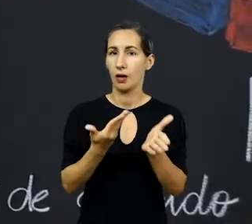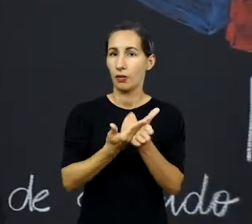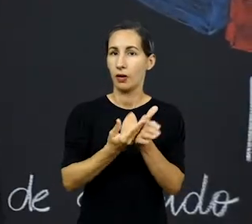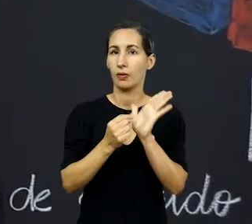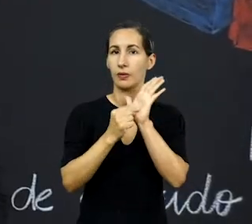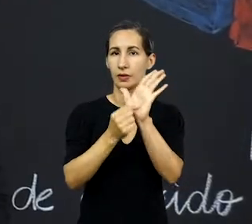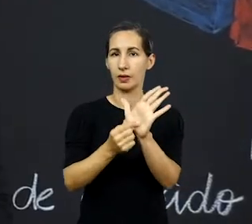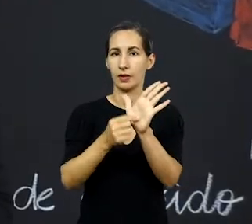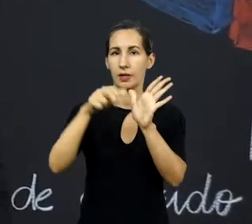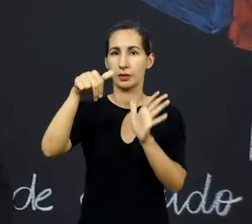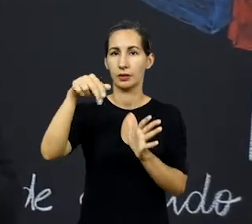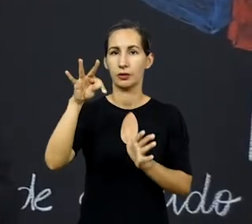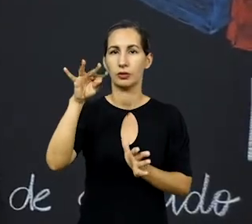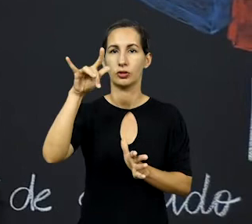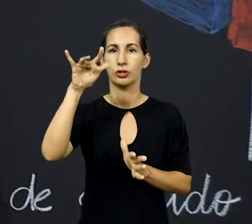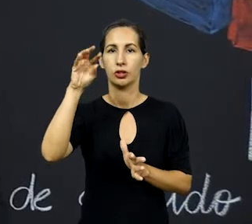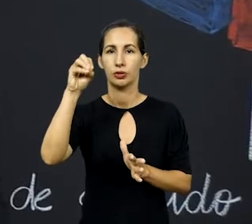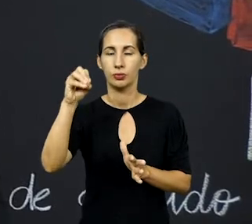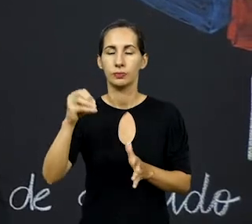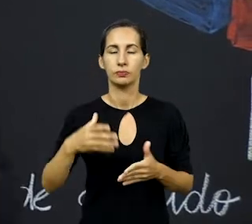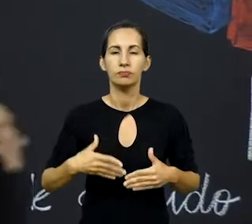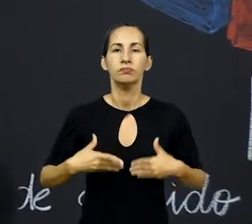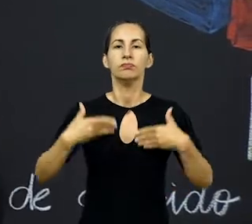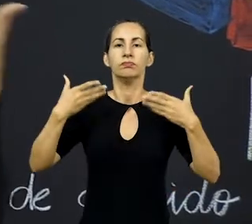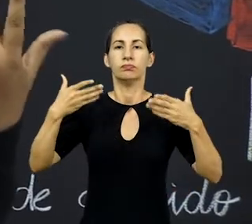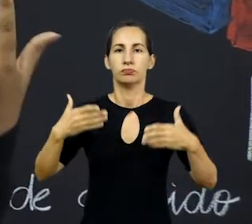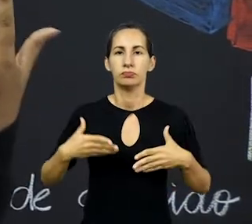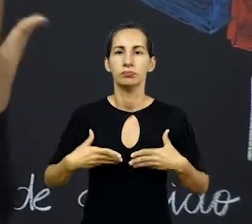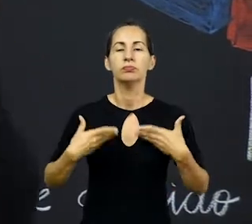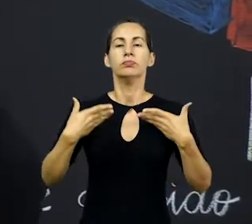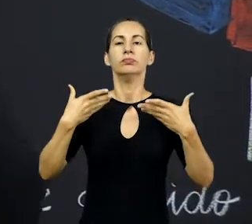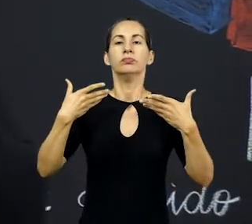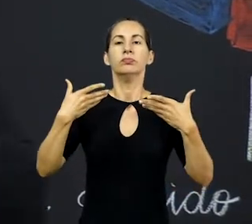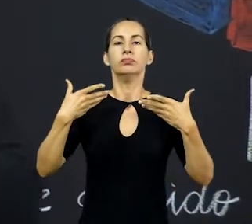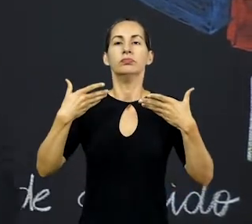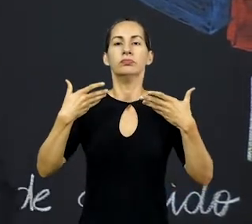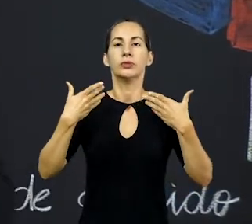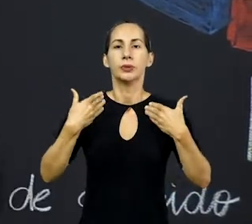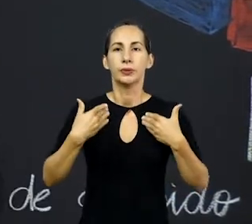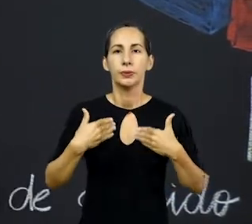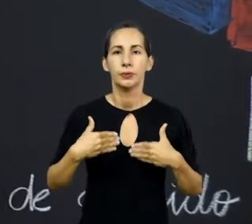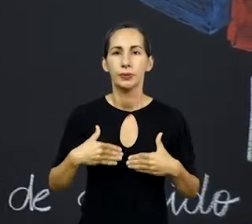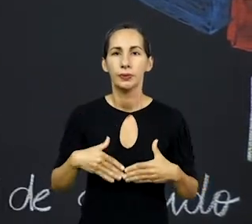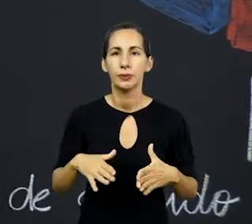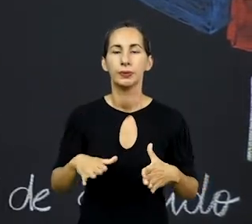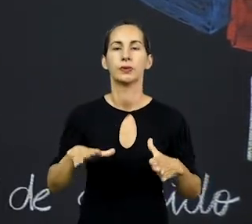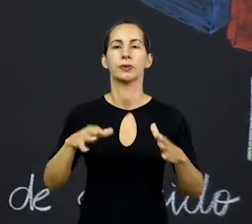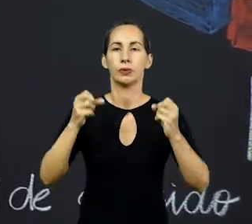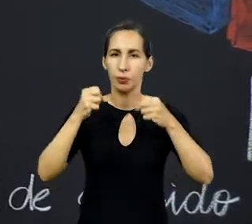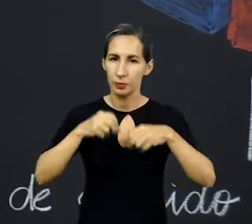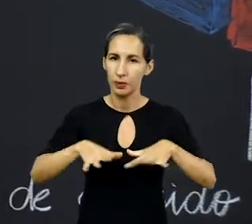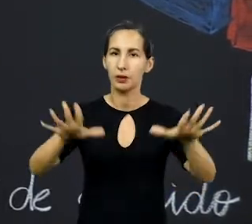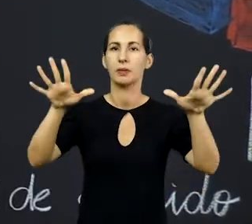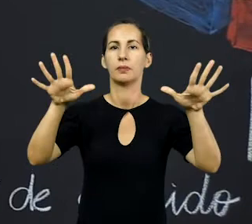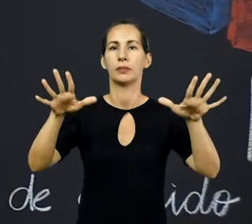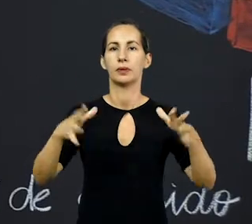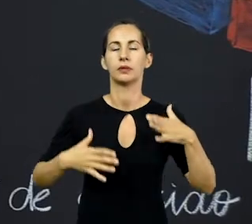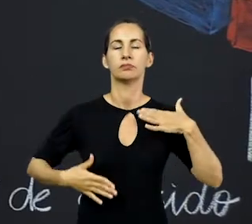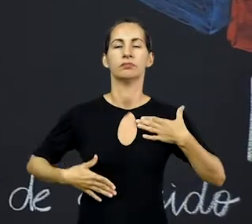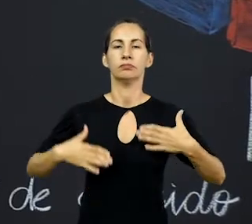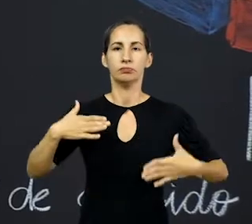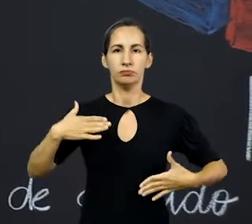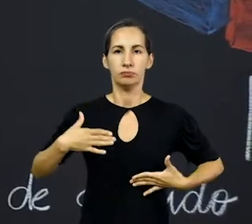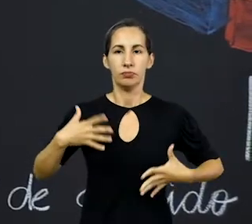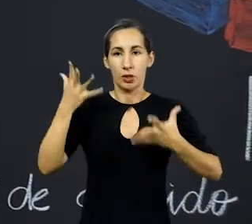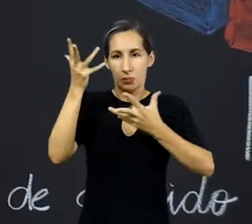maior parte é nitrogênio. E você está respirando isso, você está inalando e eliminando ele completamente. Seu corpo não consegue, de fato,